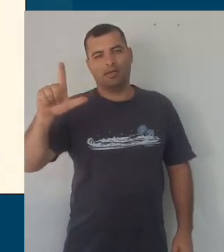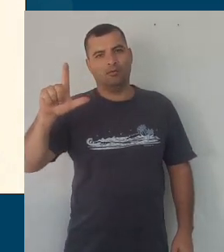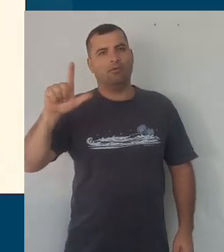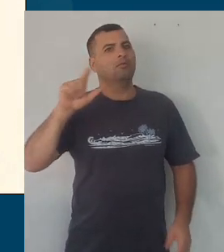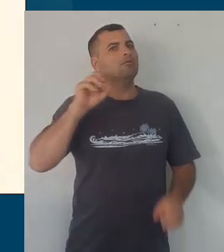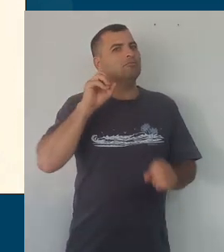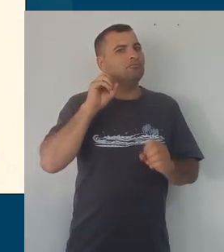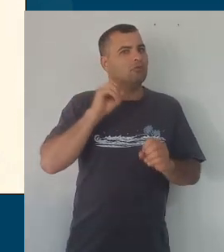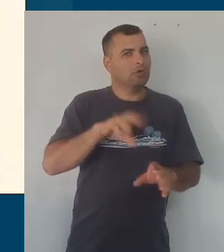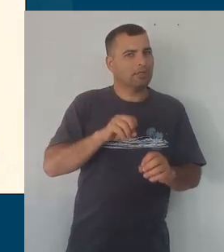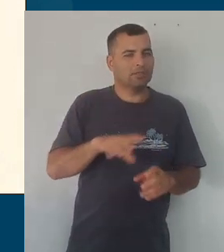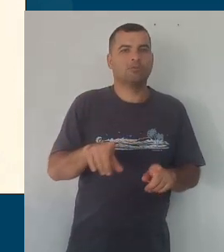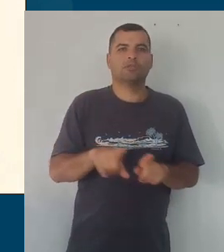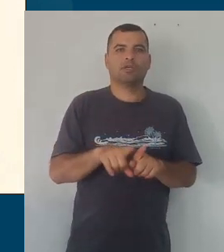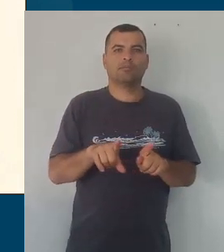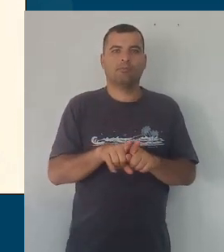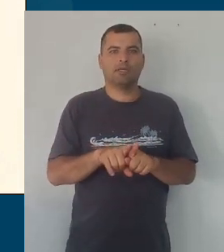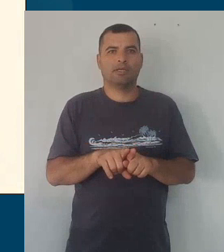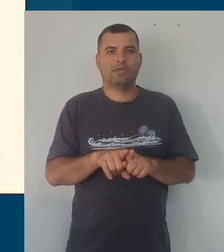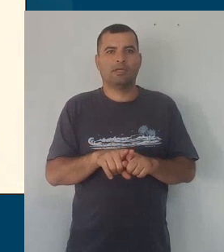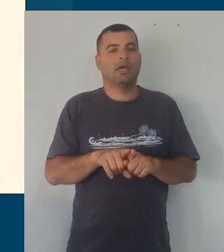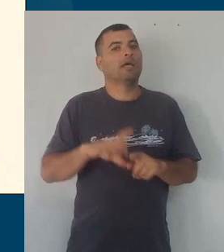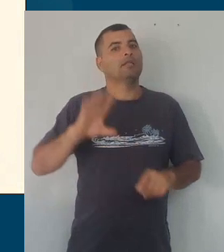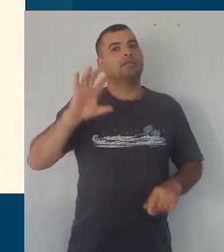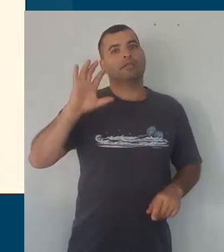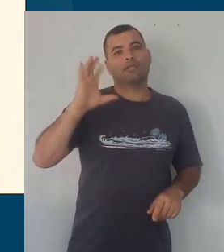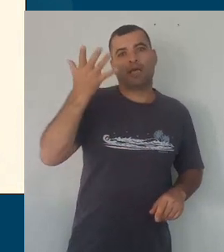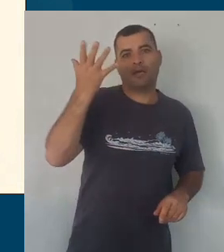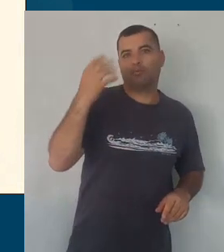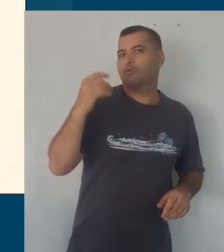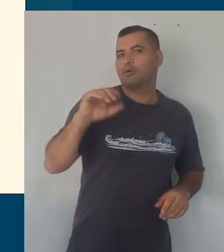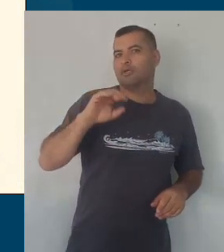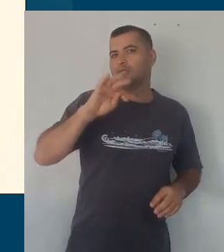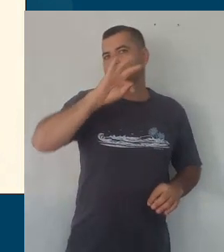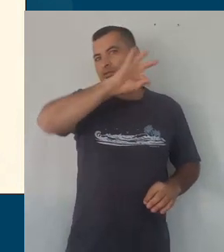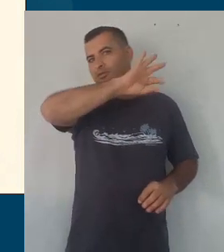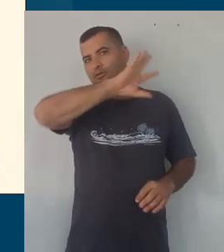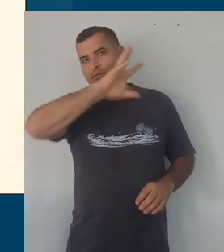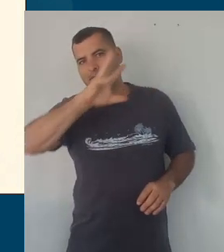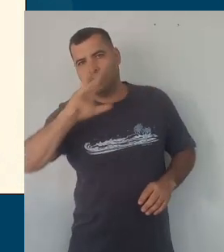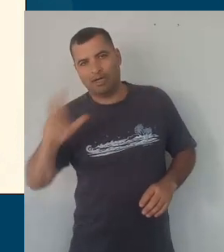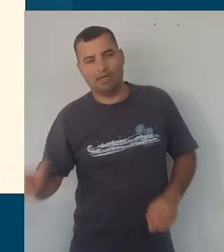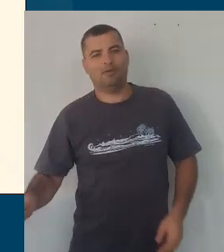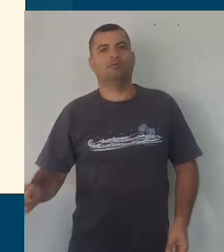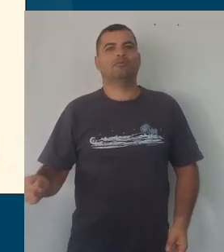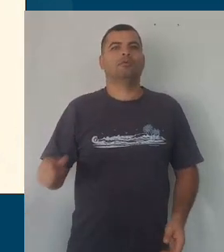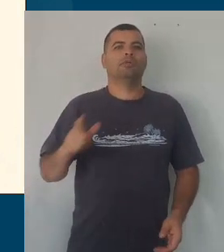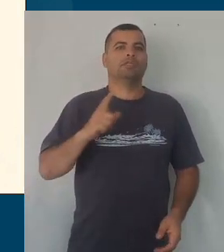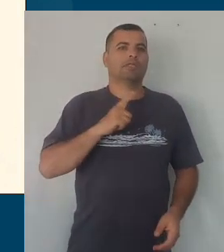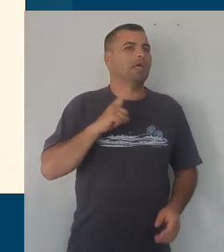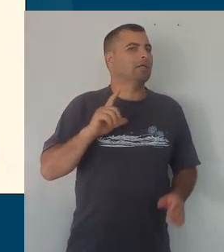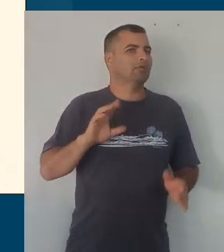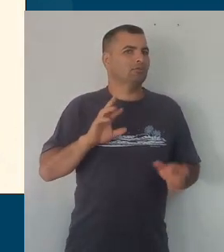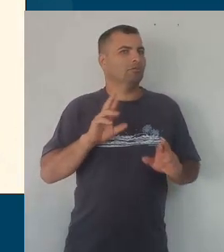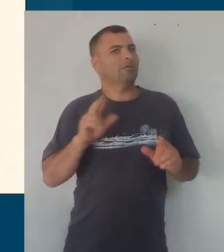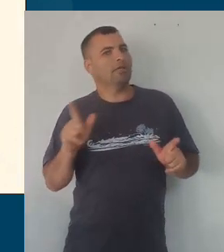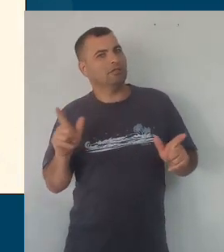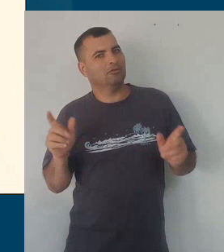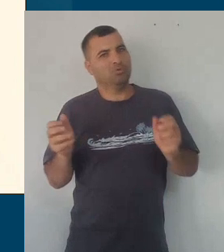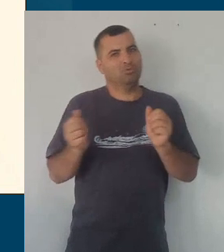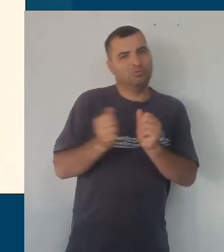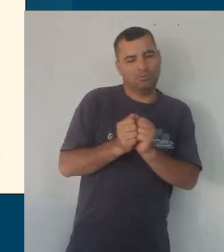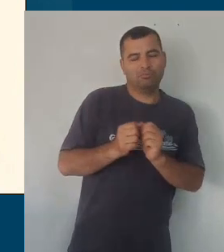a respeito de educação integral e educação em tempo integral, que são coisas diferentes, embora possam se juntar,